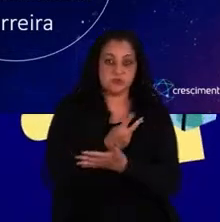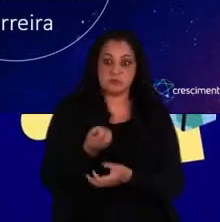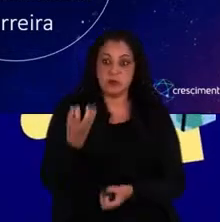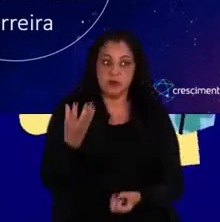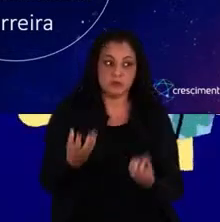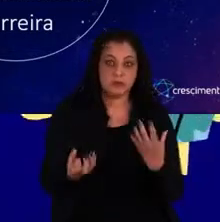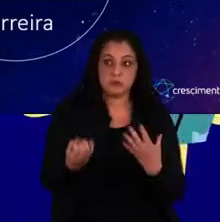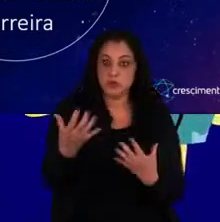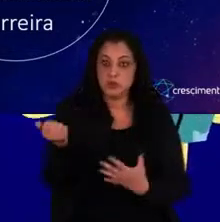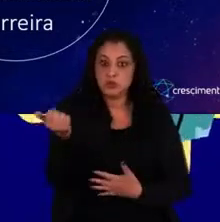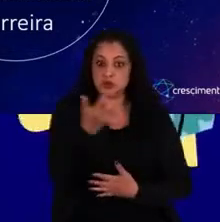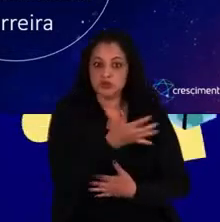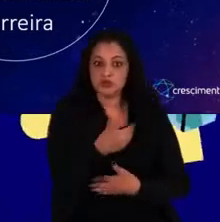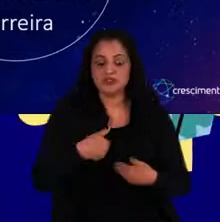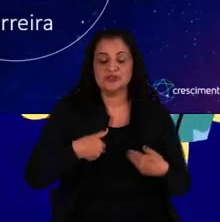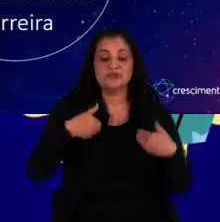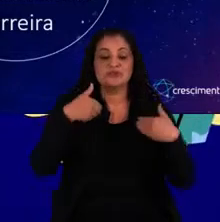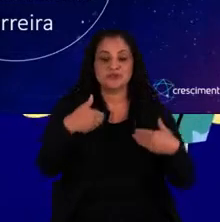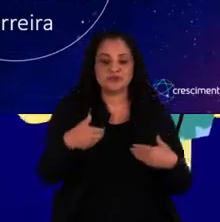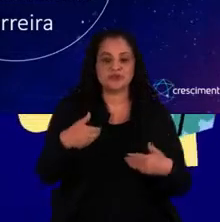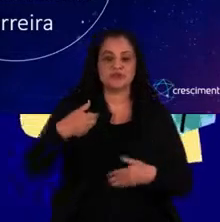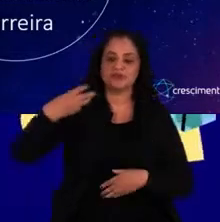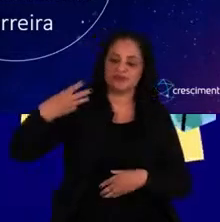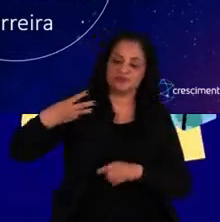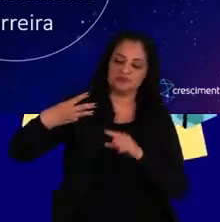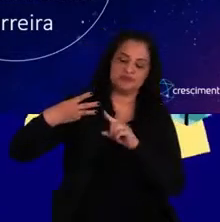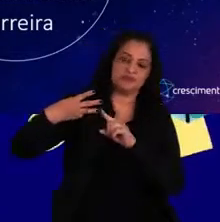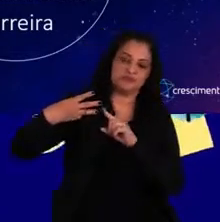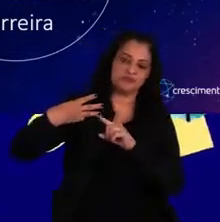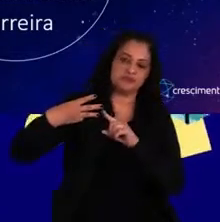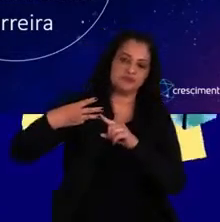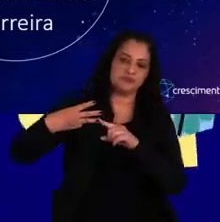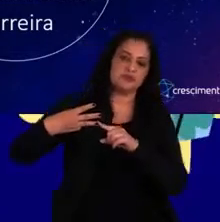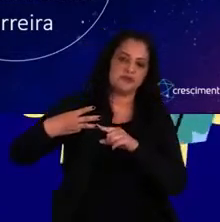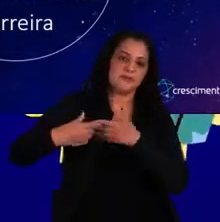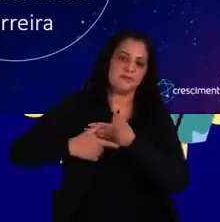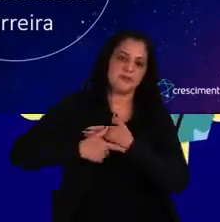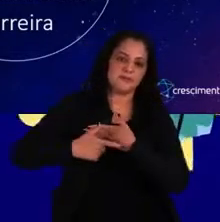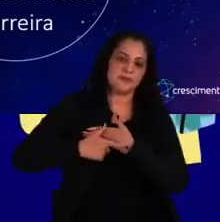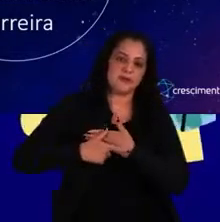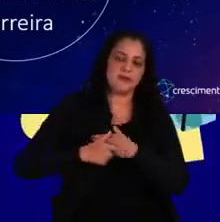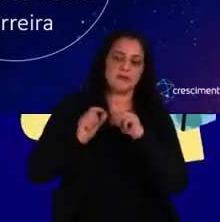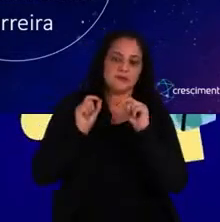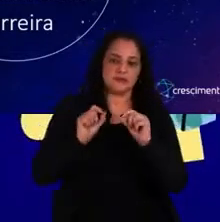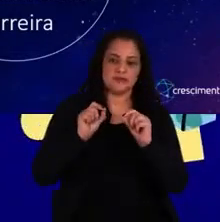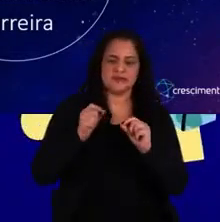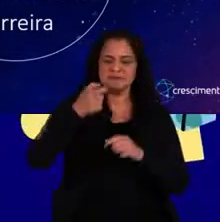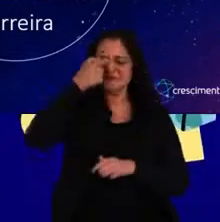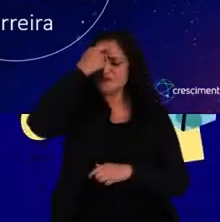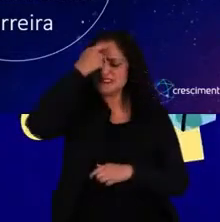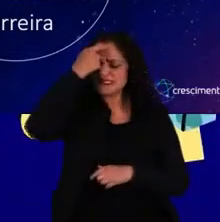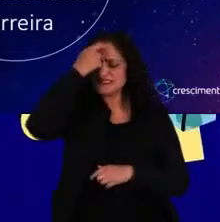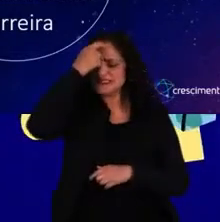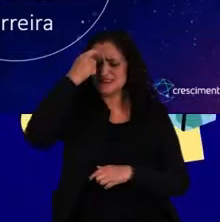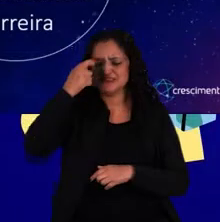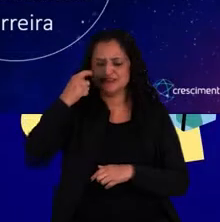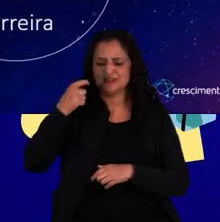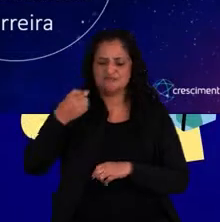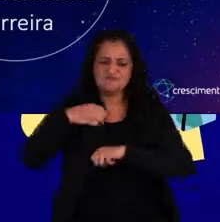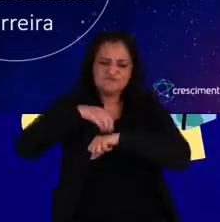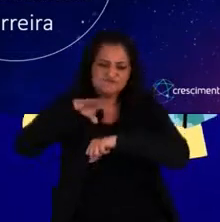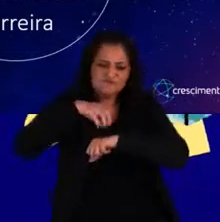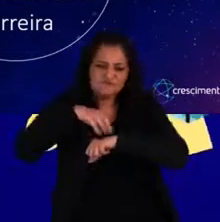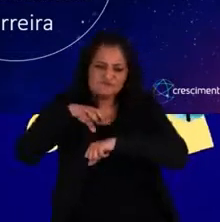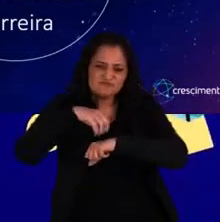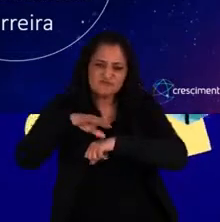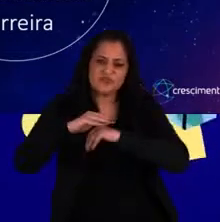nós estamos sendo convidados a assumir um terceiro papel. E nós dizemos que é uma mentalidade mais de mentor,